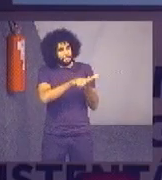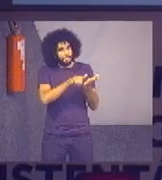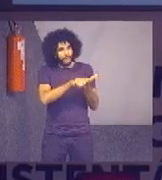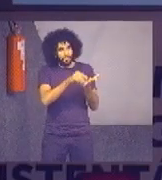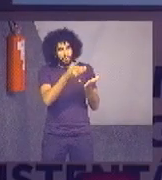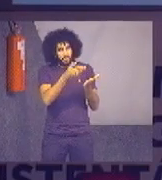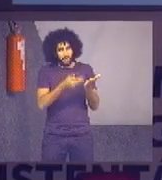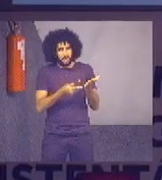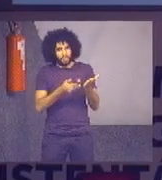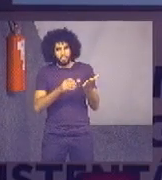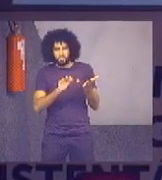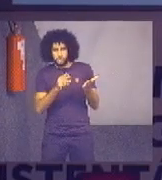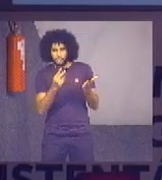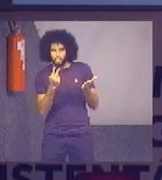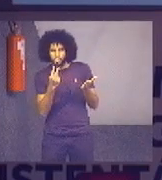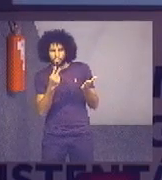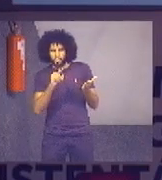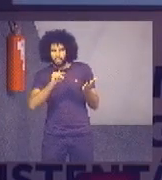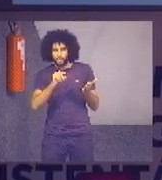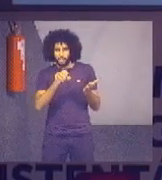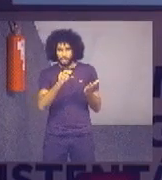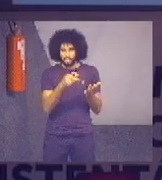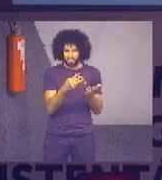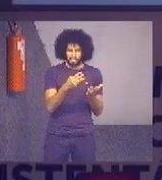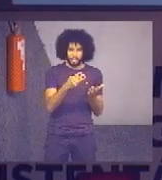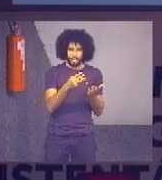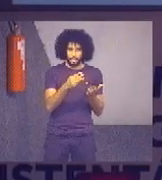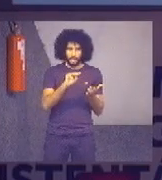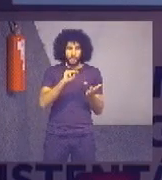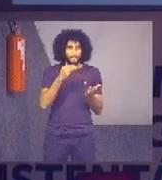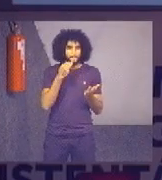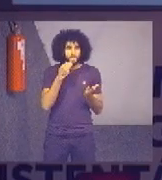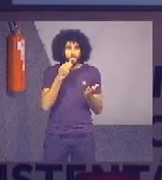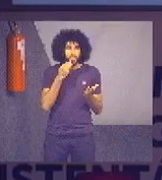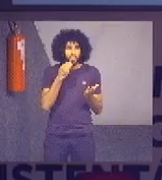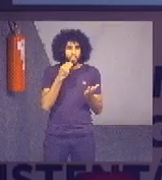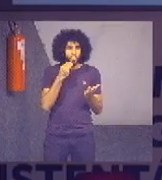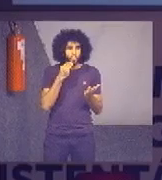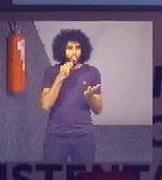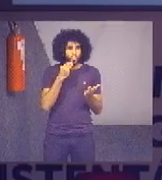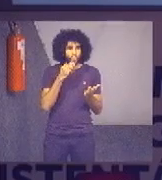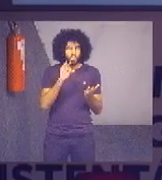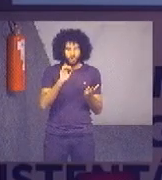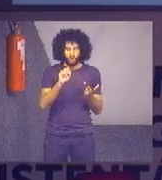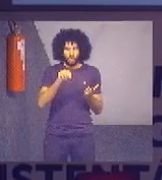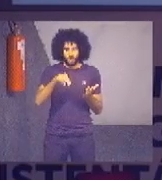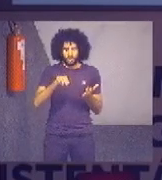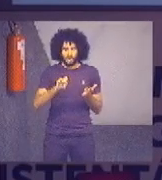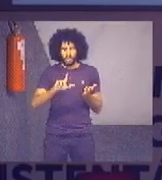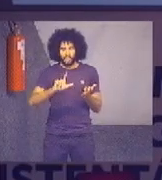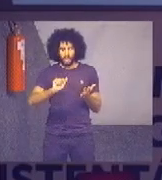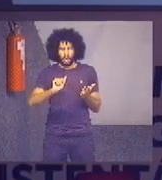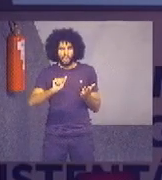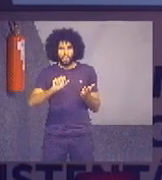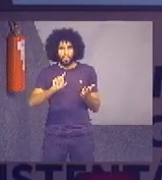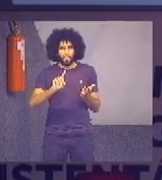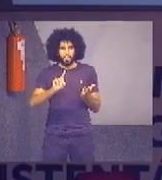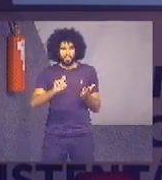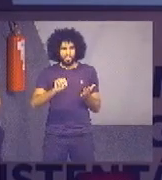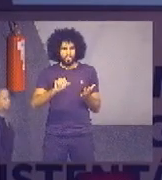,3 mil toneladas, a gente foi para 3,3 mil toneladas.